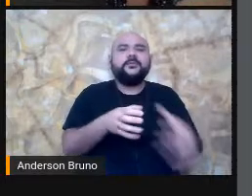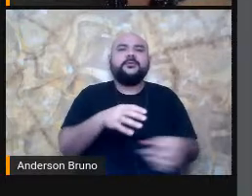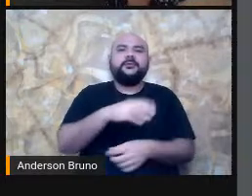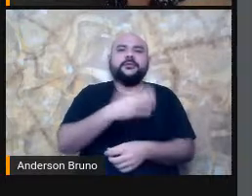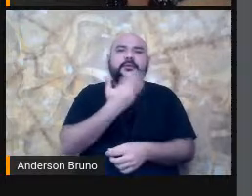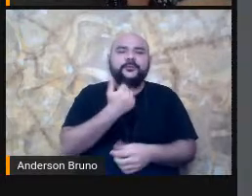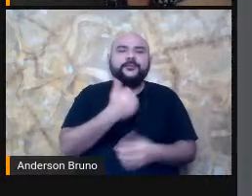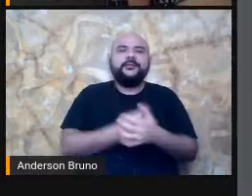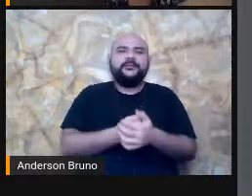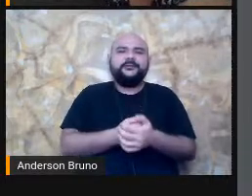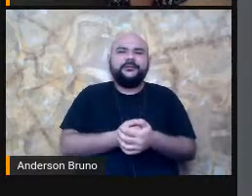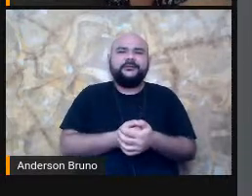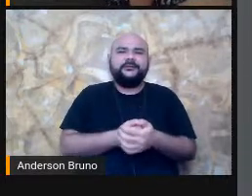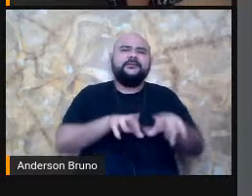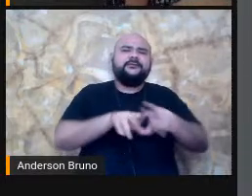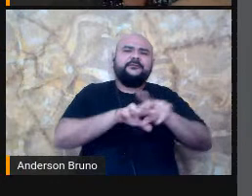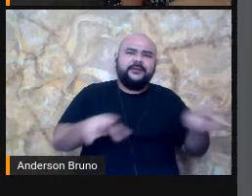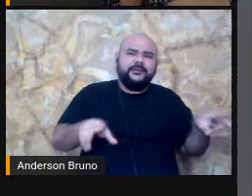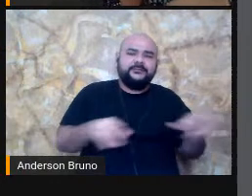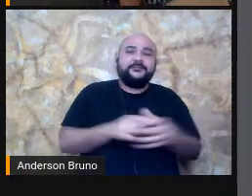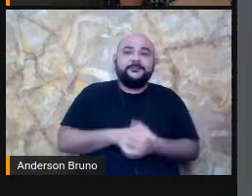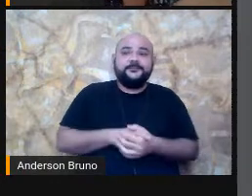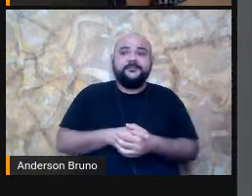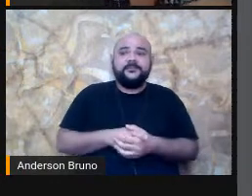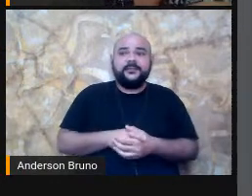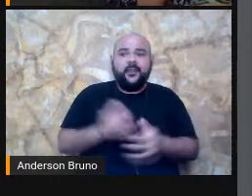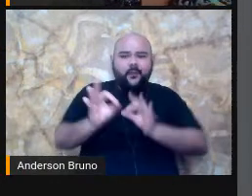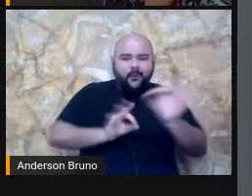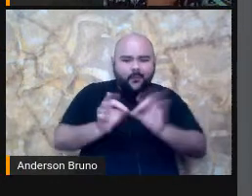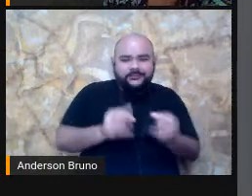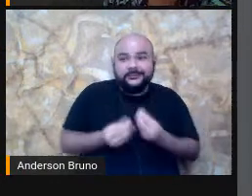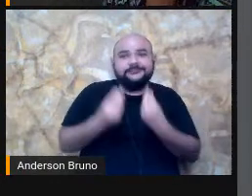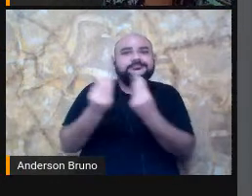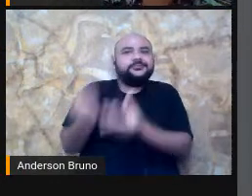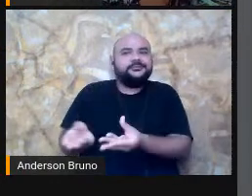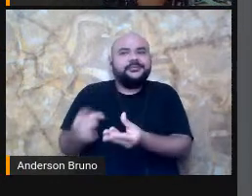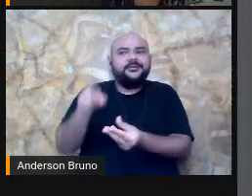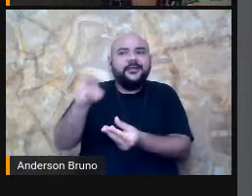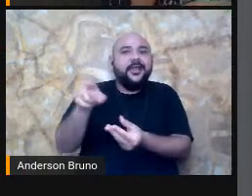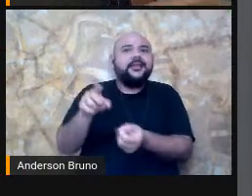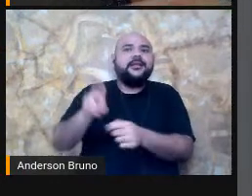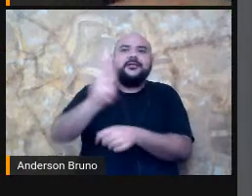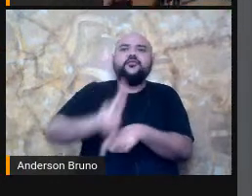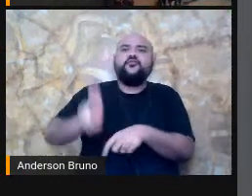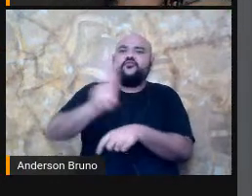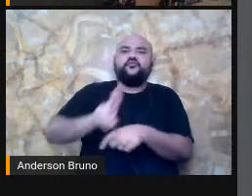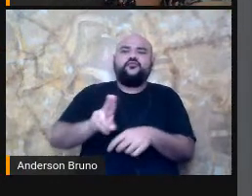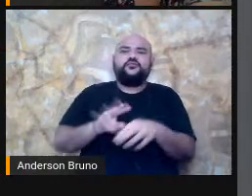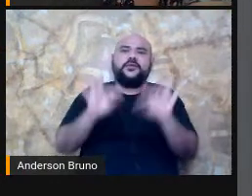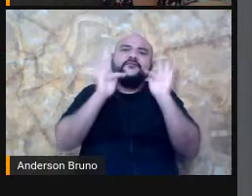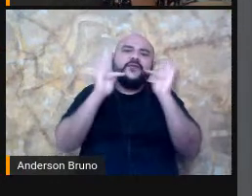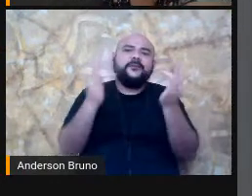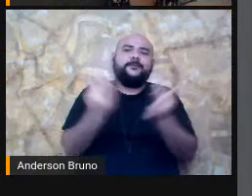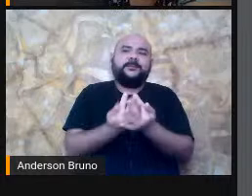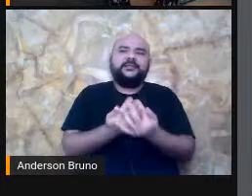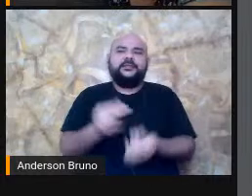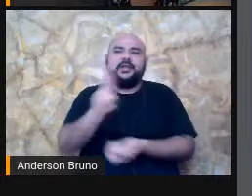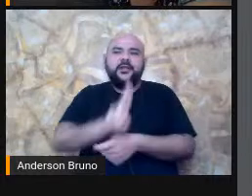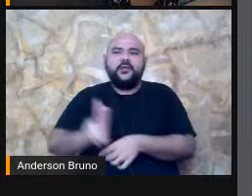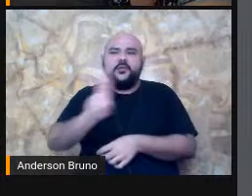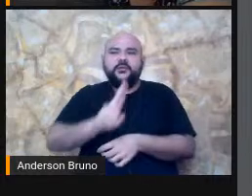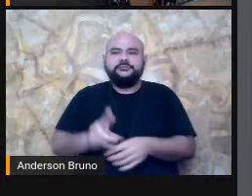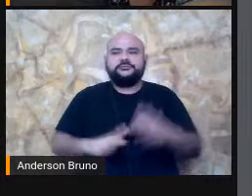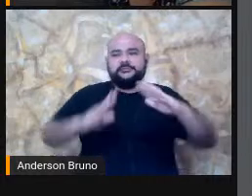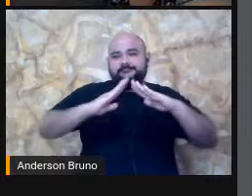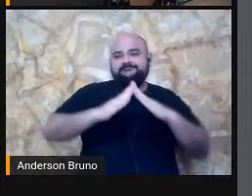para que Ela tenha Em casa Que ela use Com a família Que ela leve Para a escola Enfim Ela usa Em vários espaços